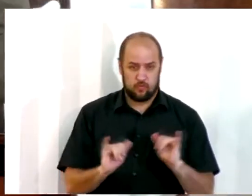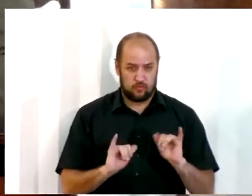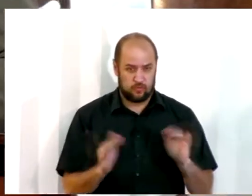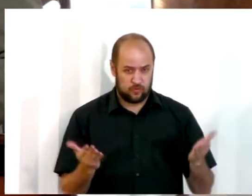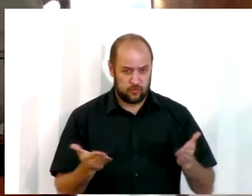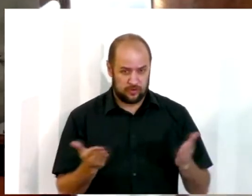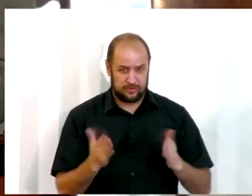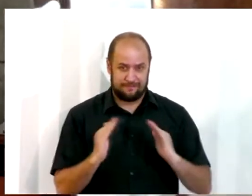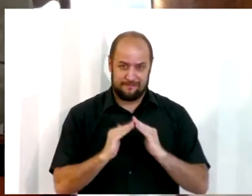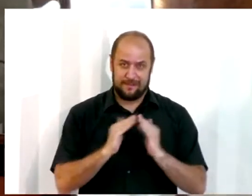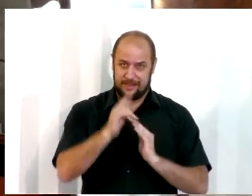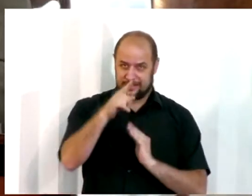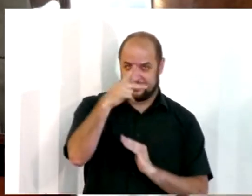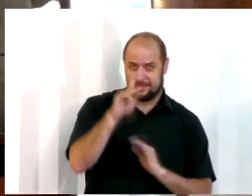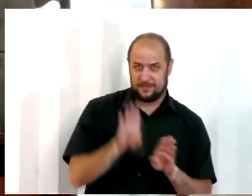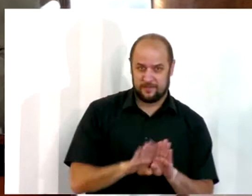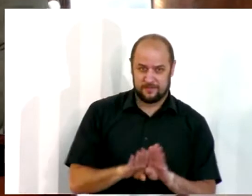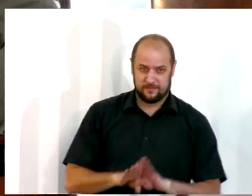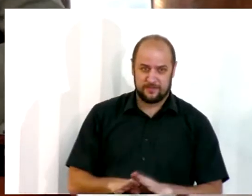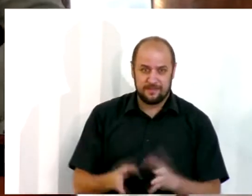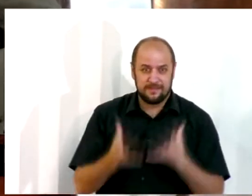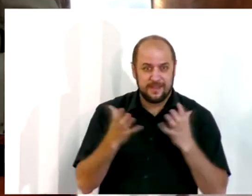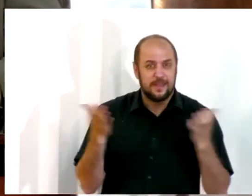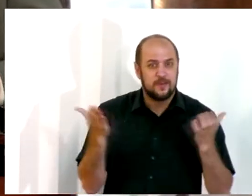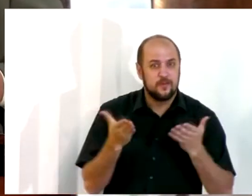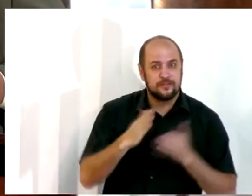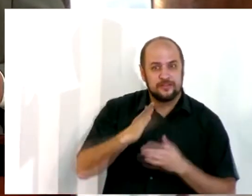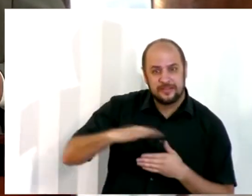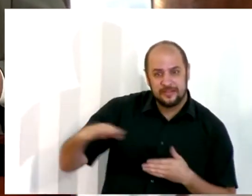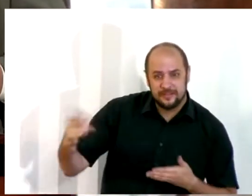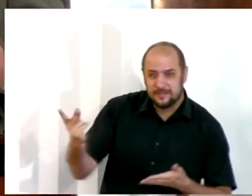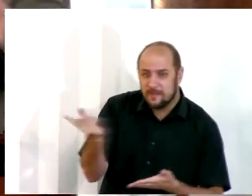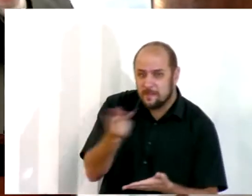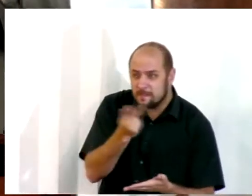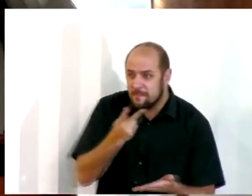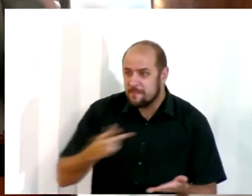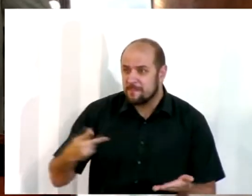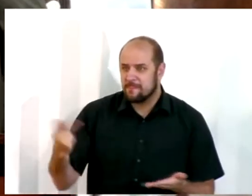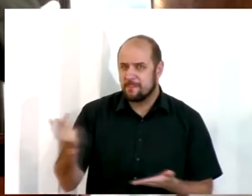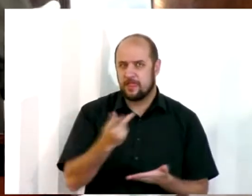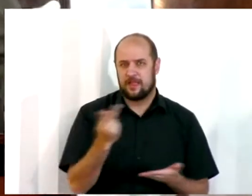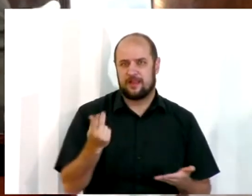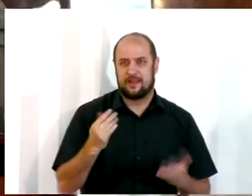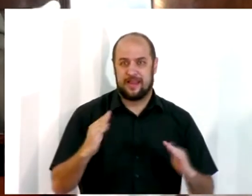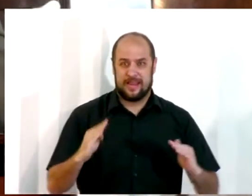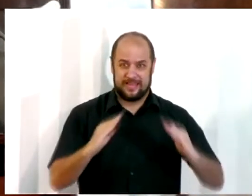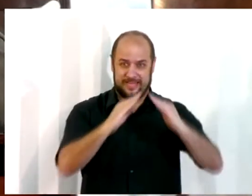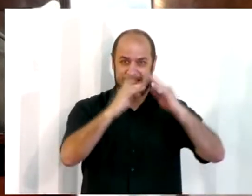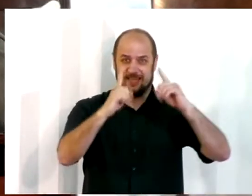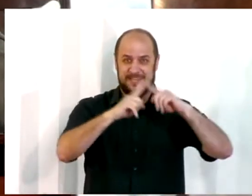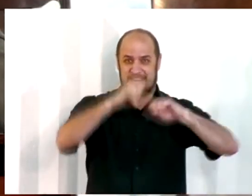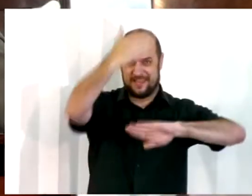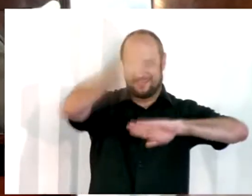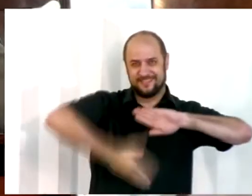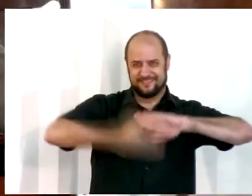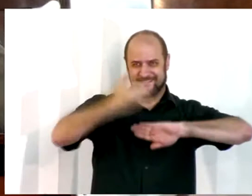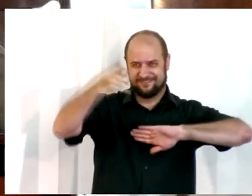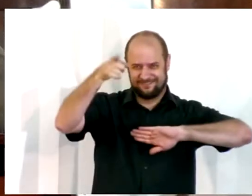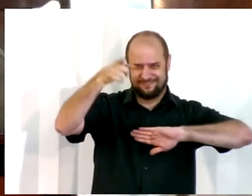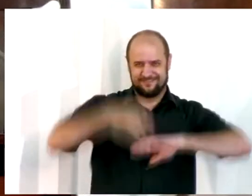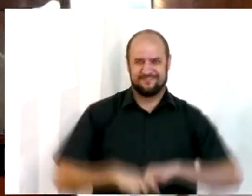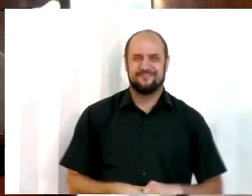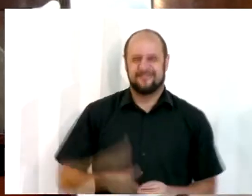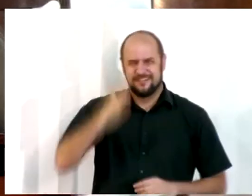e em seus lares. Eu quero crianças que hoje vocês desenhem à frente da nossa igreja. Fique à vontade,